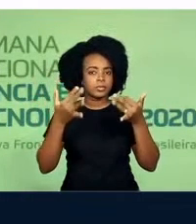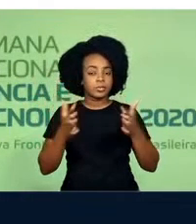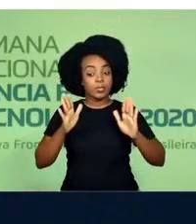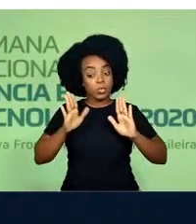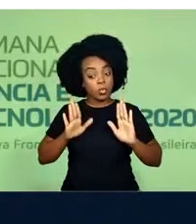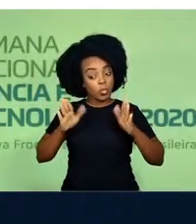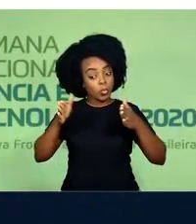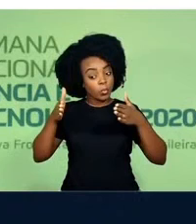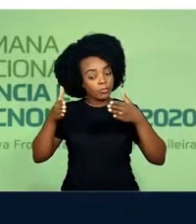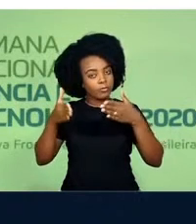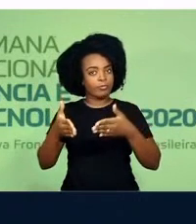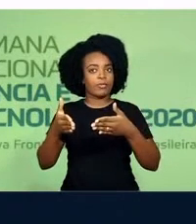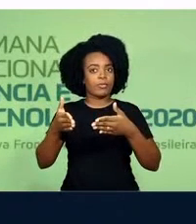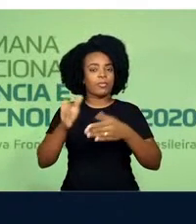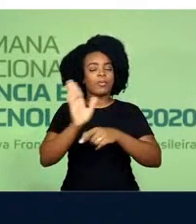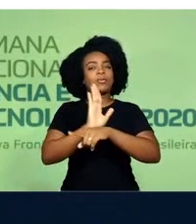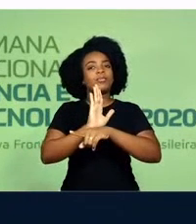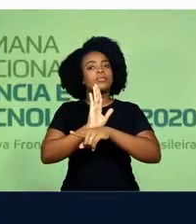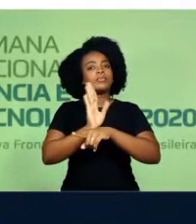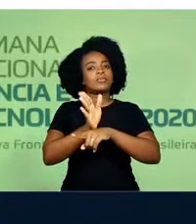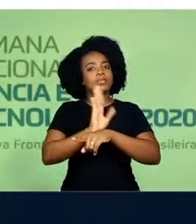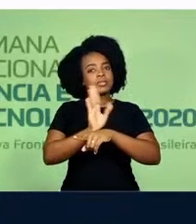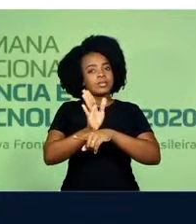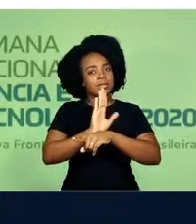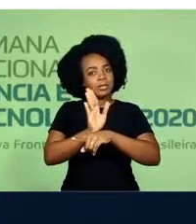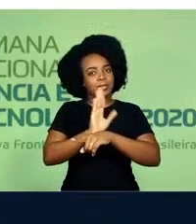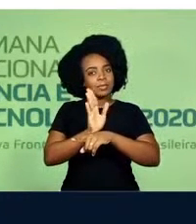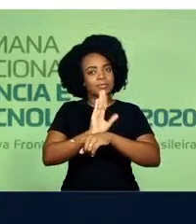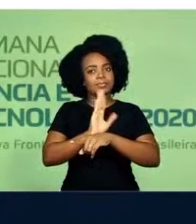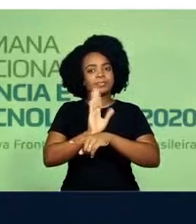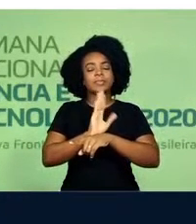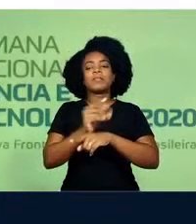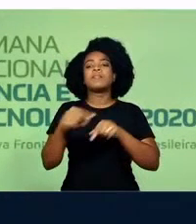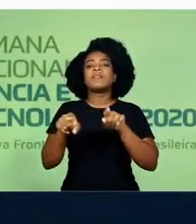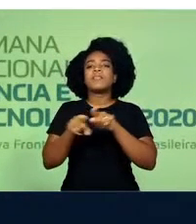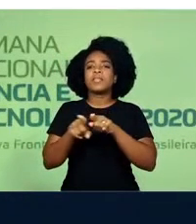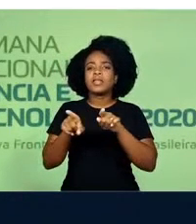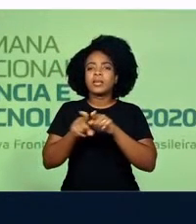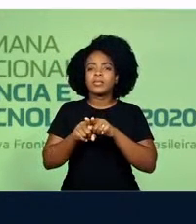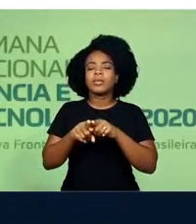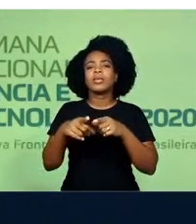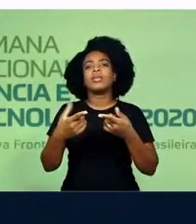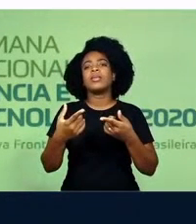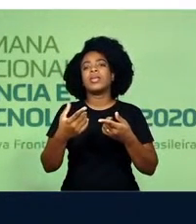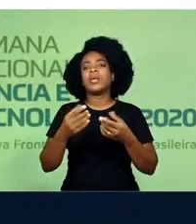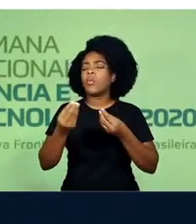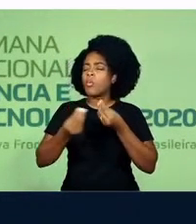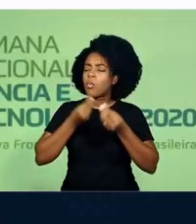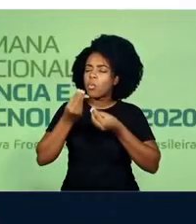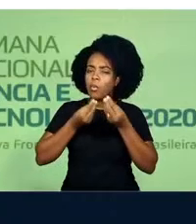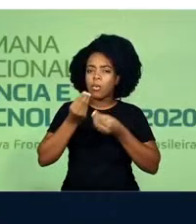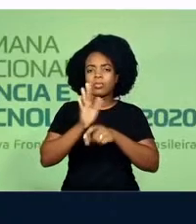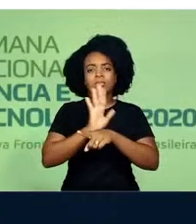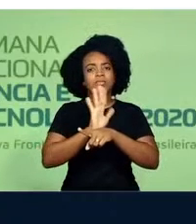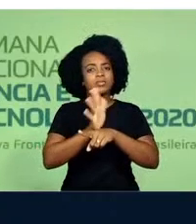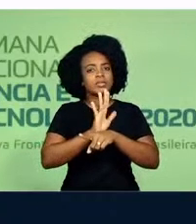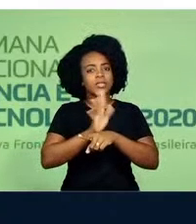foco será o cinema e as formas em que o cinema inventa a